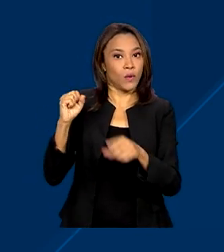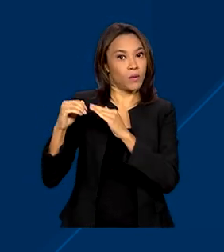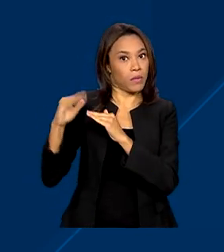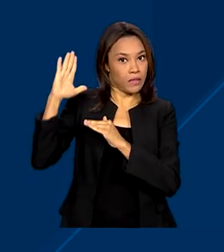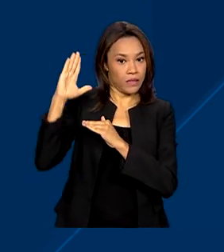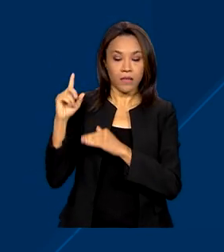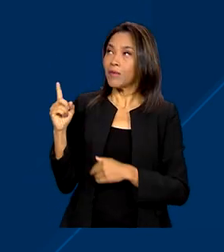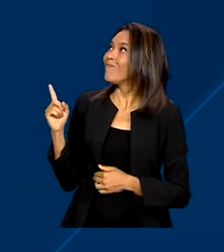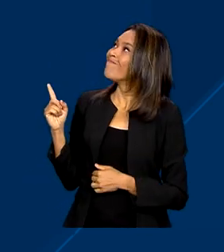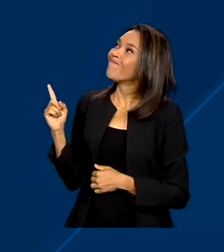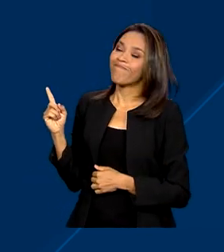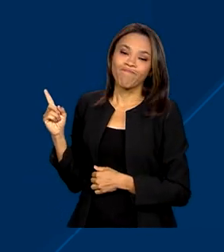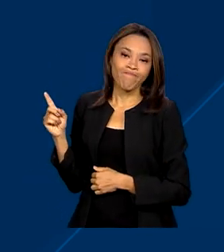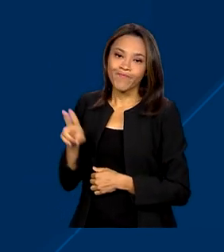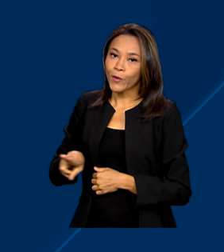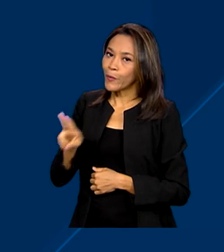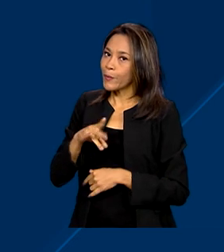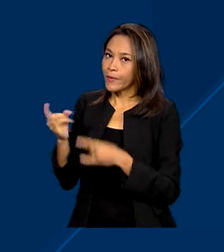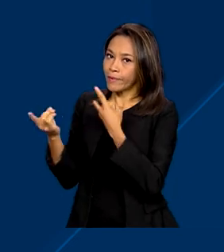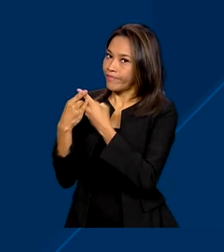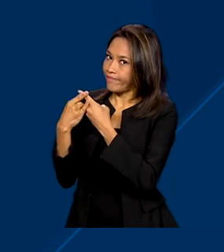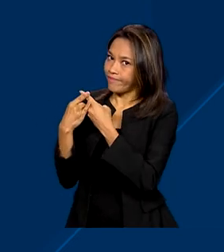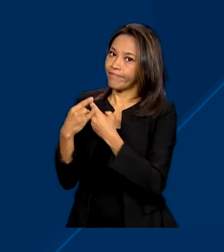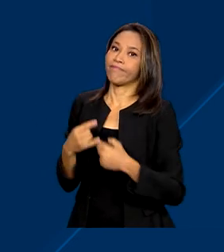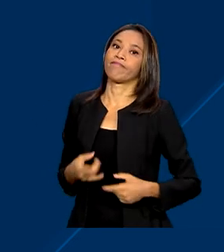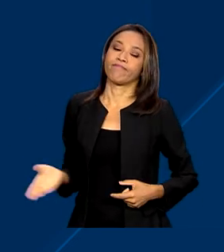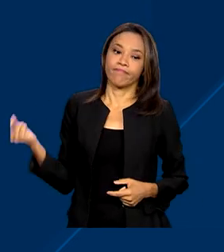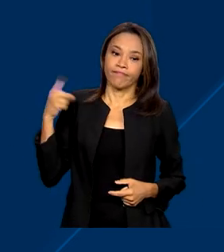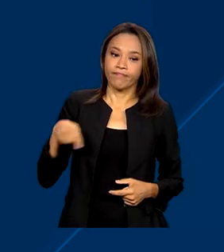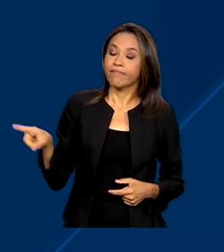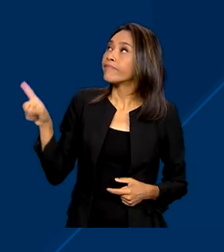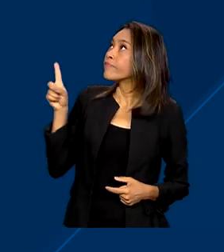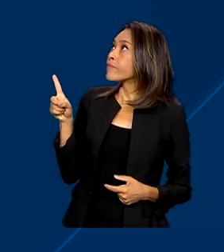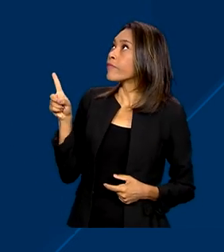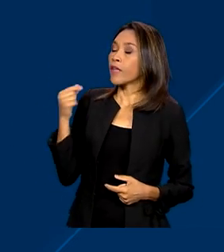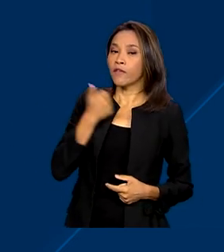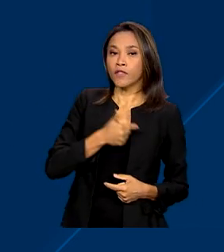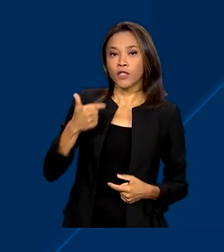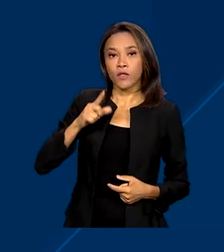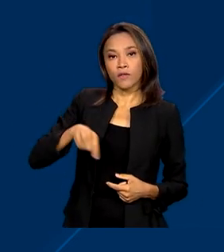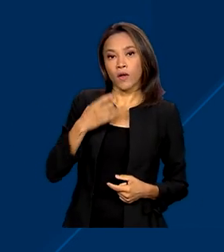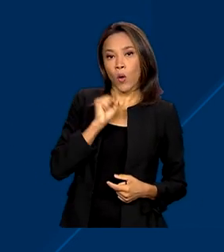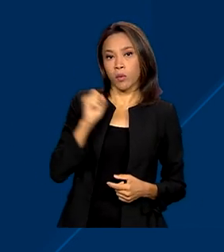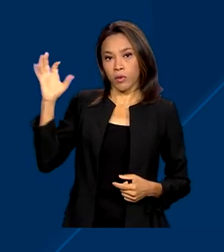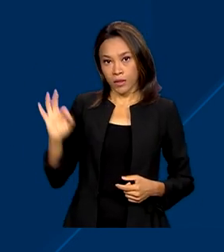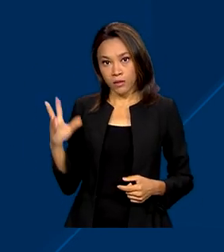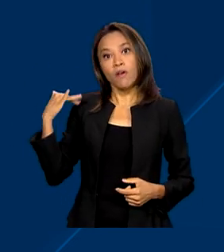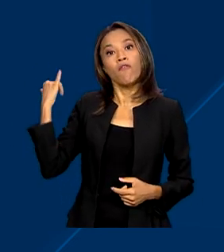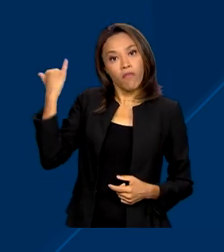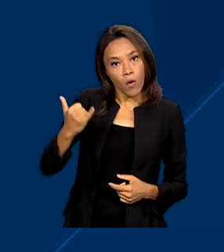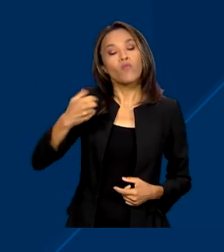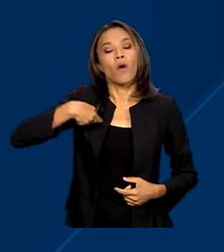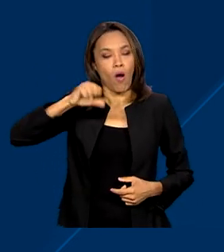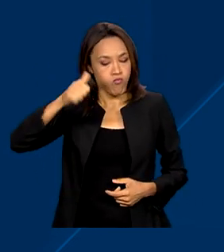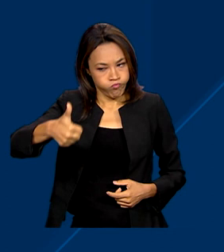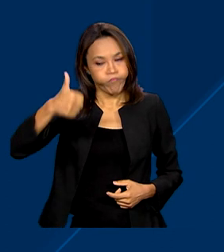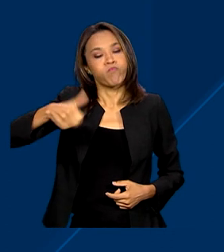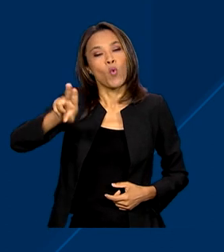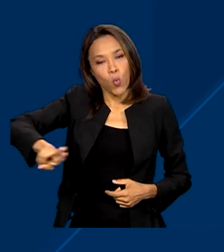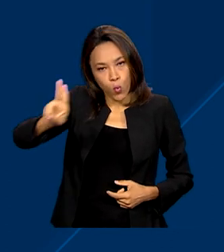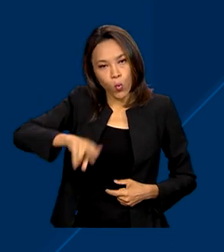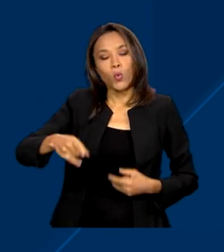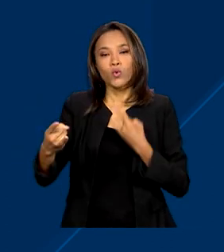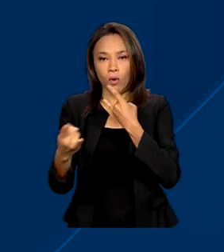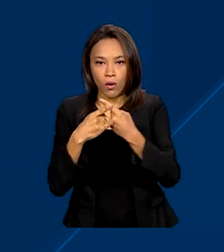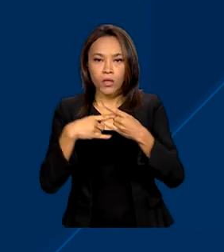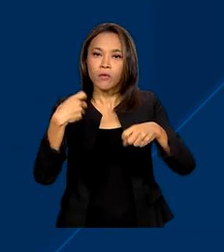mais não usam preservativo. Apenas 22,8% relataram usar camisinha em todas as